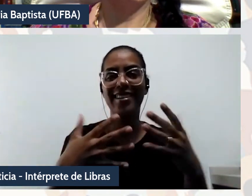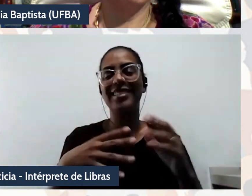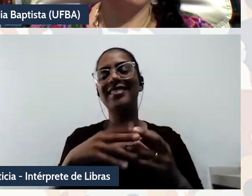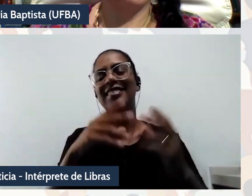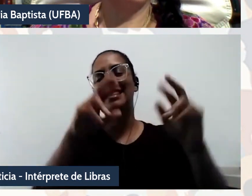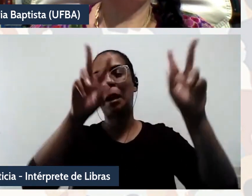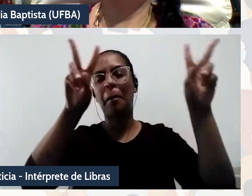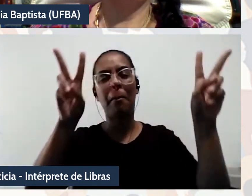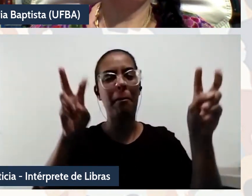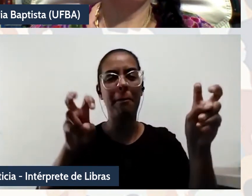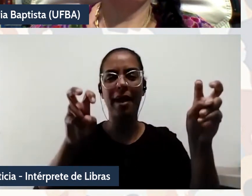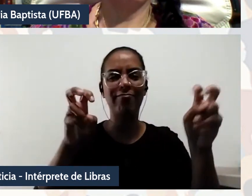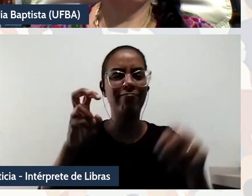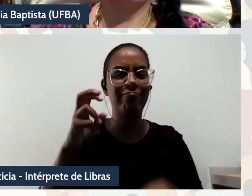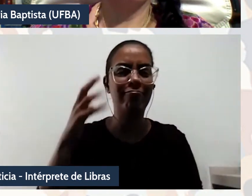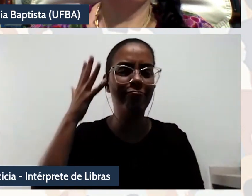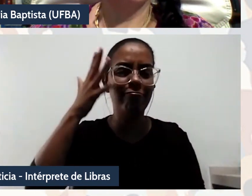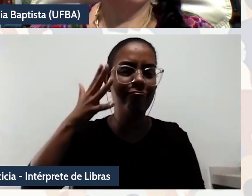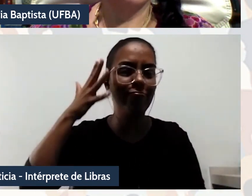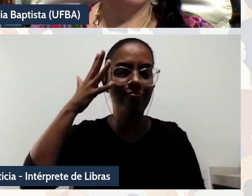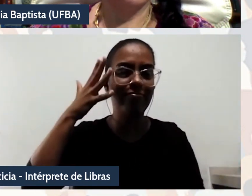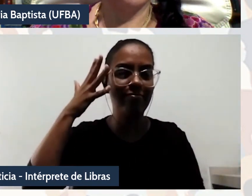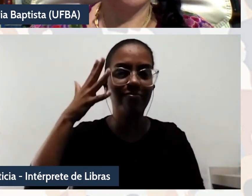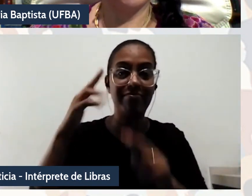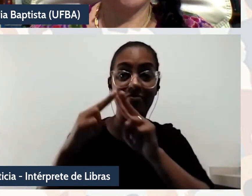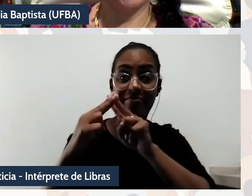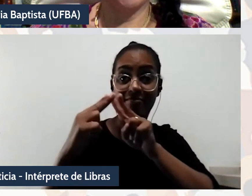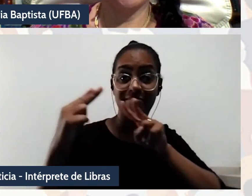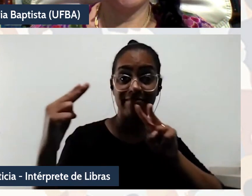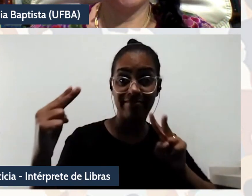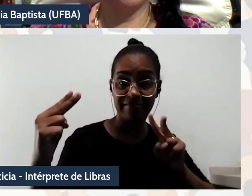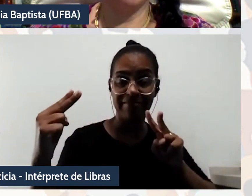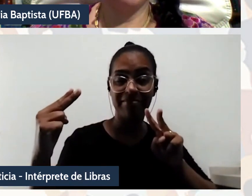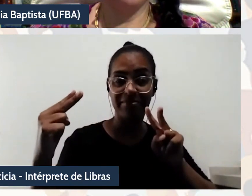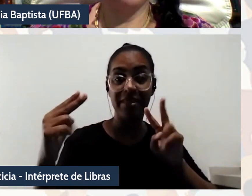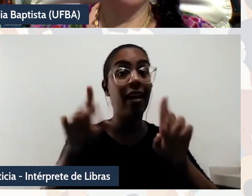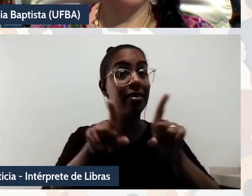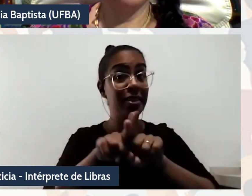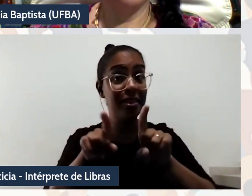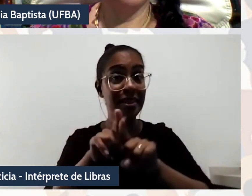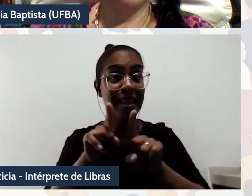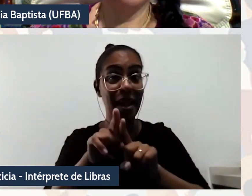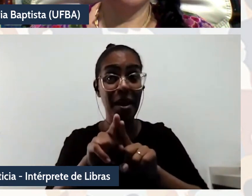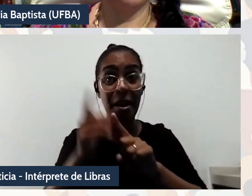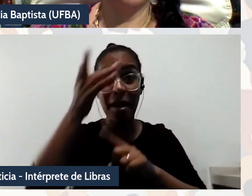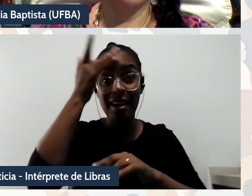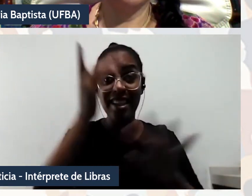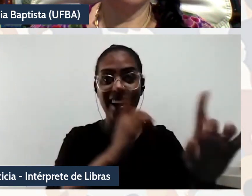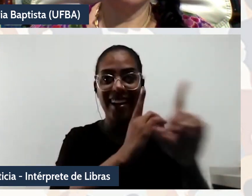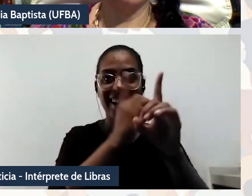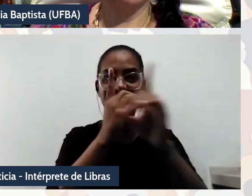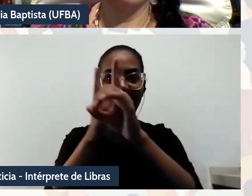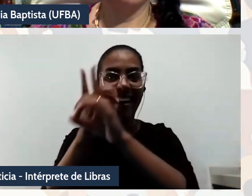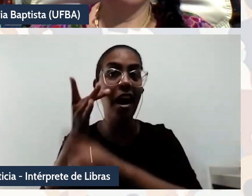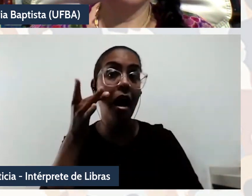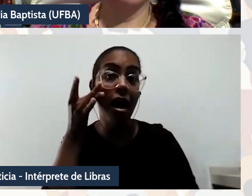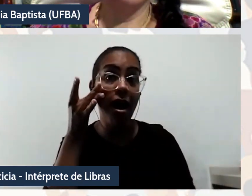A gente se encontra virtualmente e algumas pessoas o privilégio, né? De poderem se encontrar